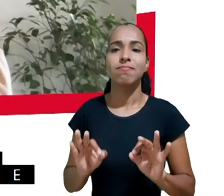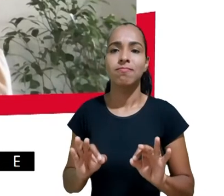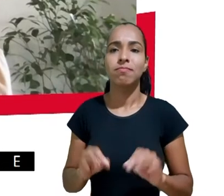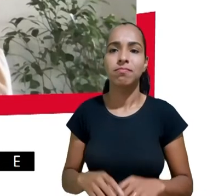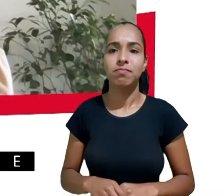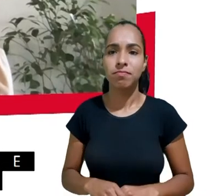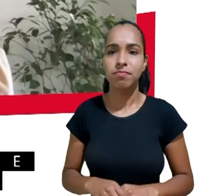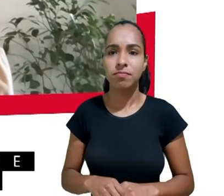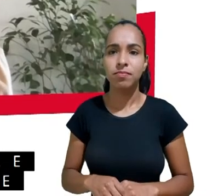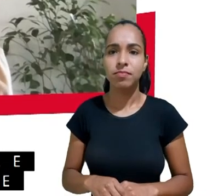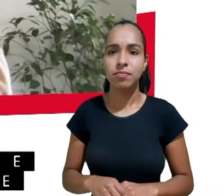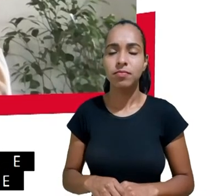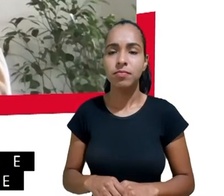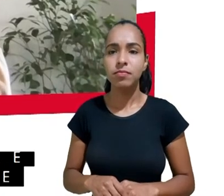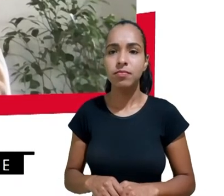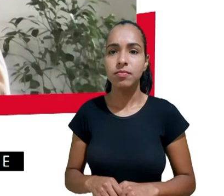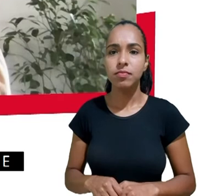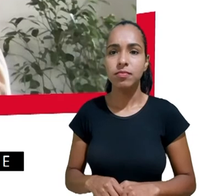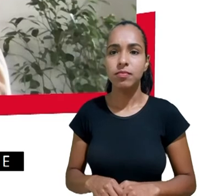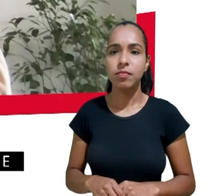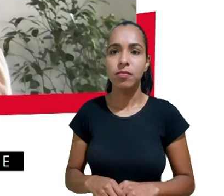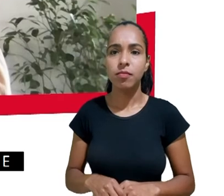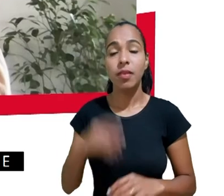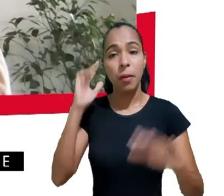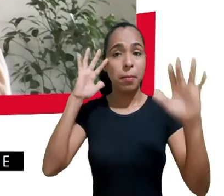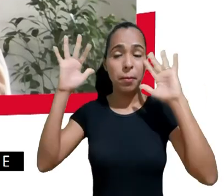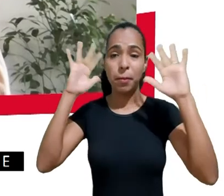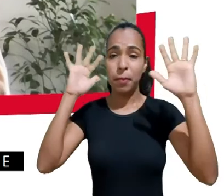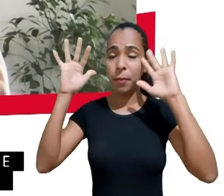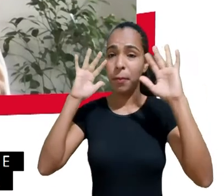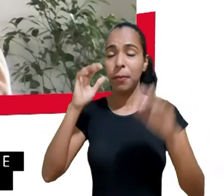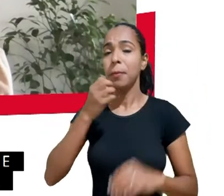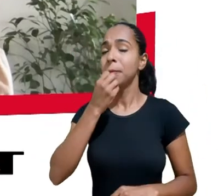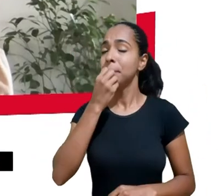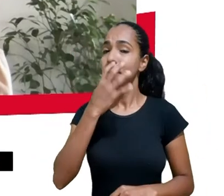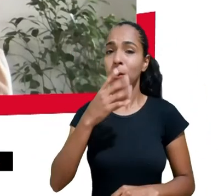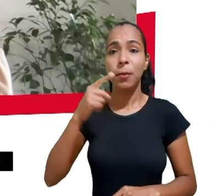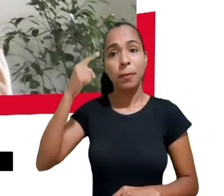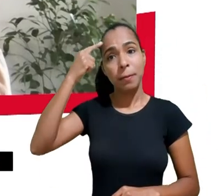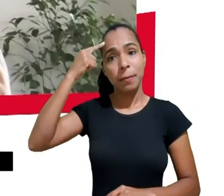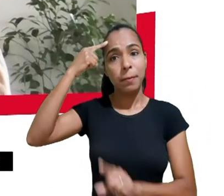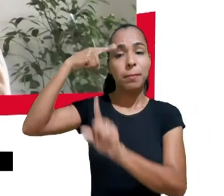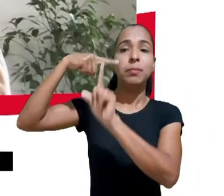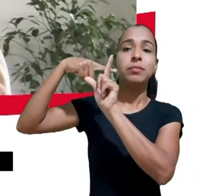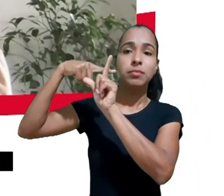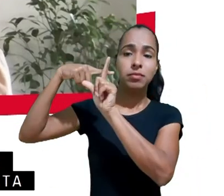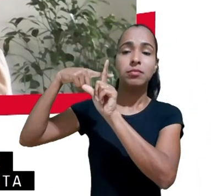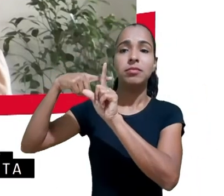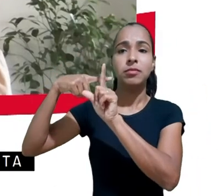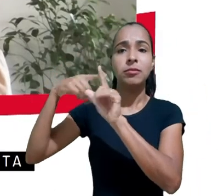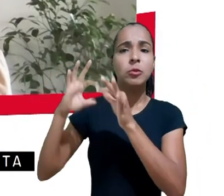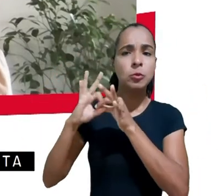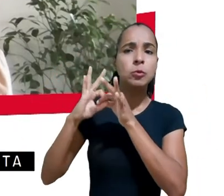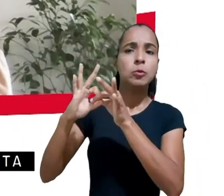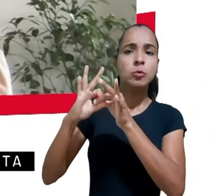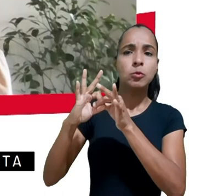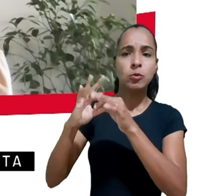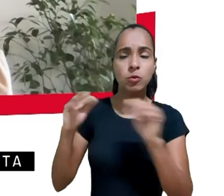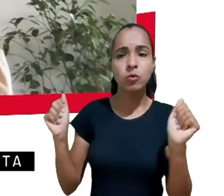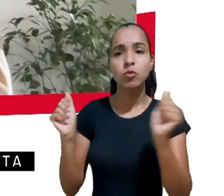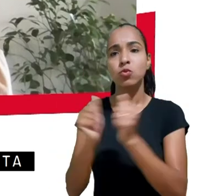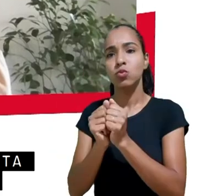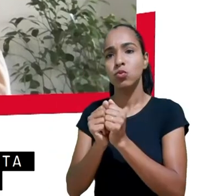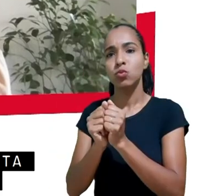com um pensamento bastante otimista de que nós vamos juntos todos construir esse espaço de uma internet que